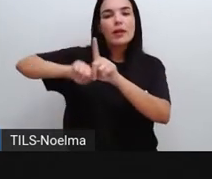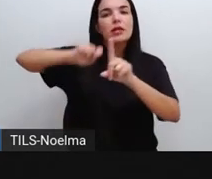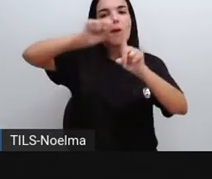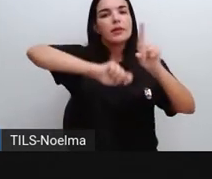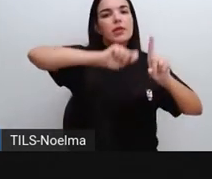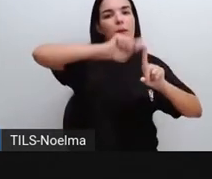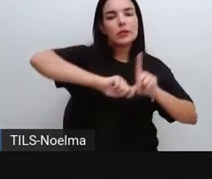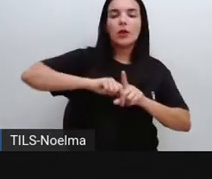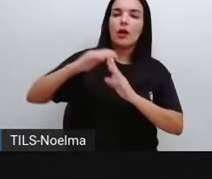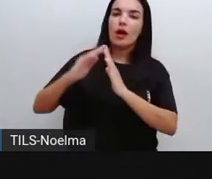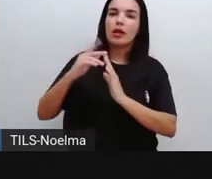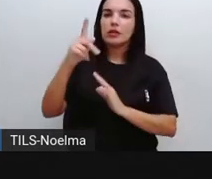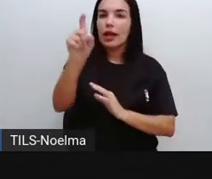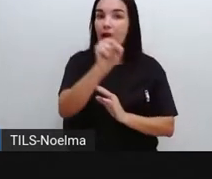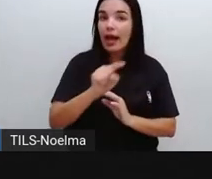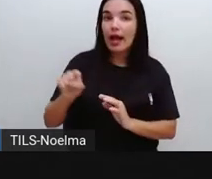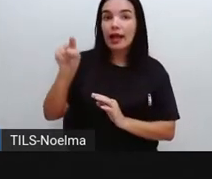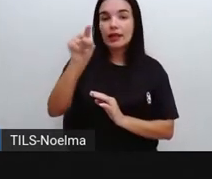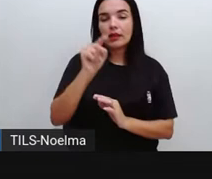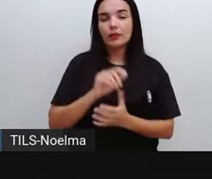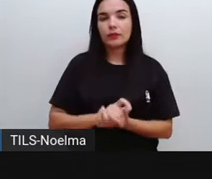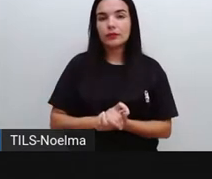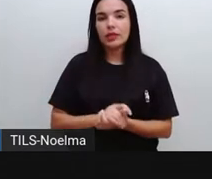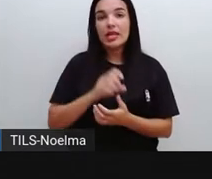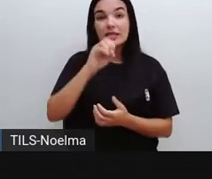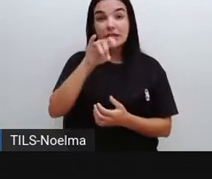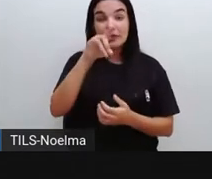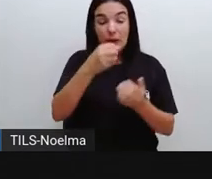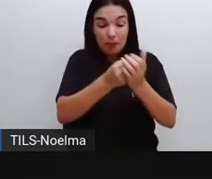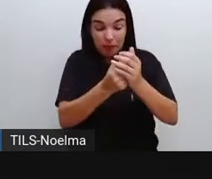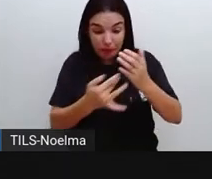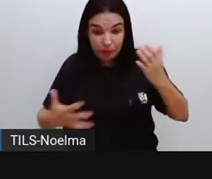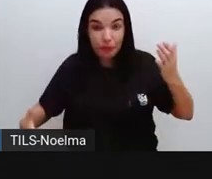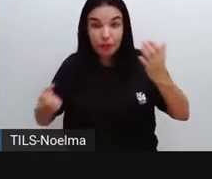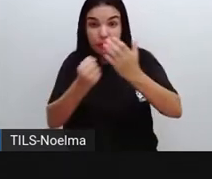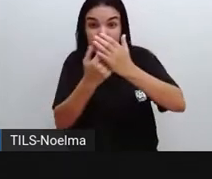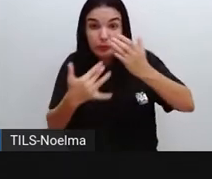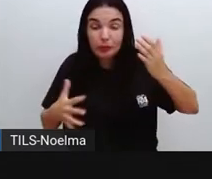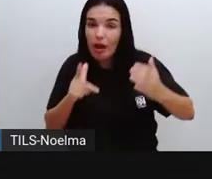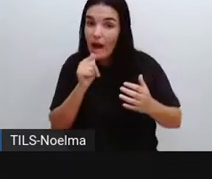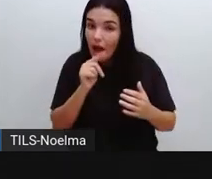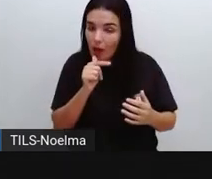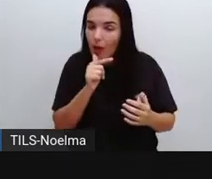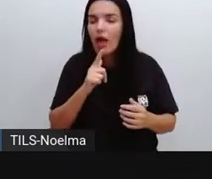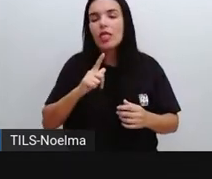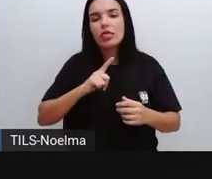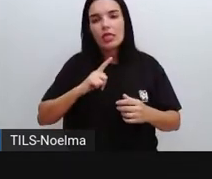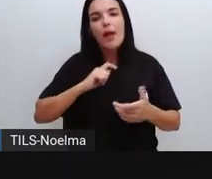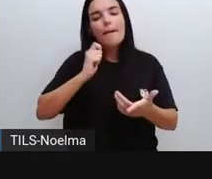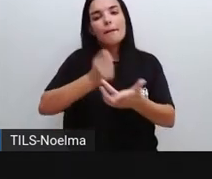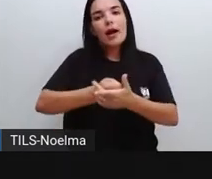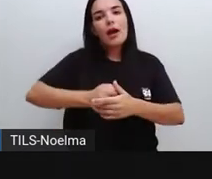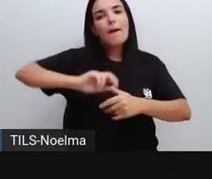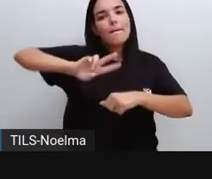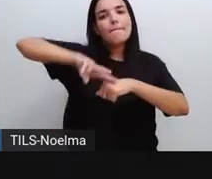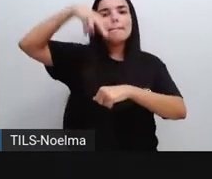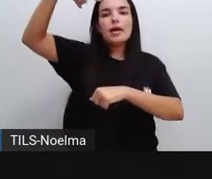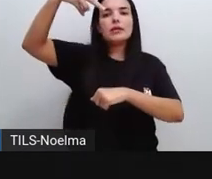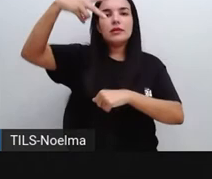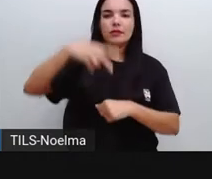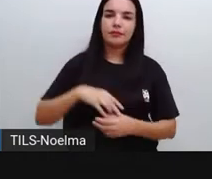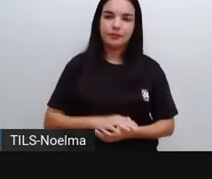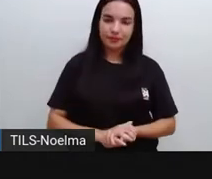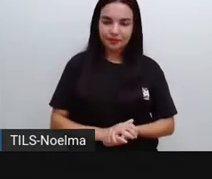casa de vocês, certo? Então, de acordo com esse gasto de água, vai gerar o valor a ser pago através